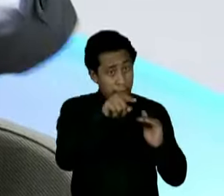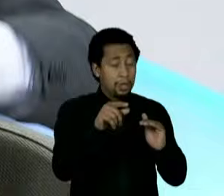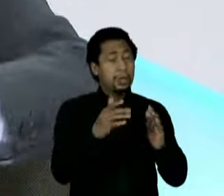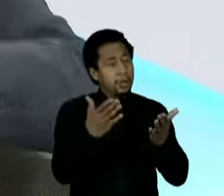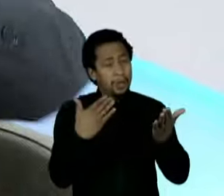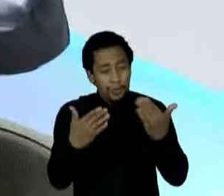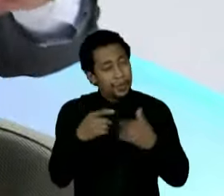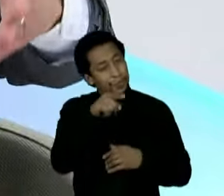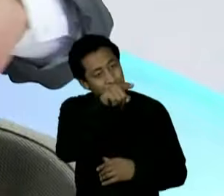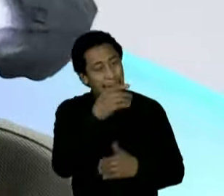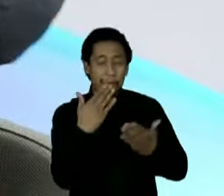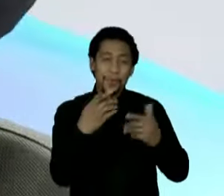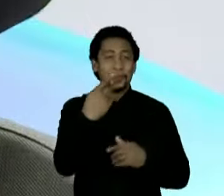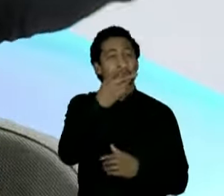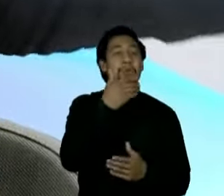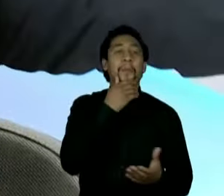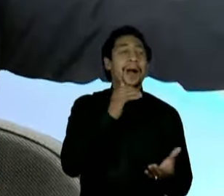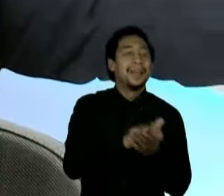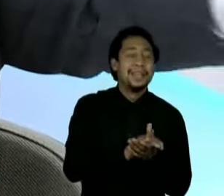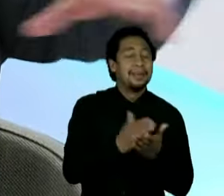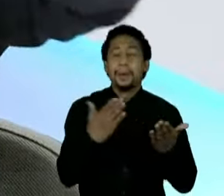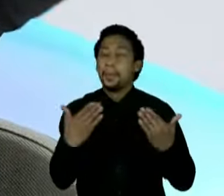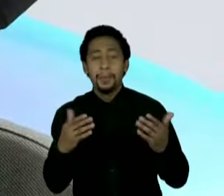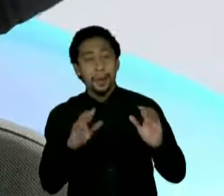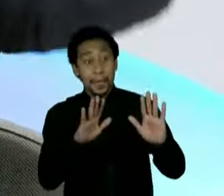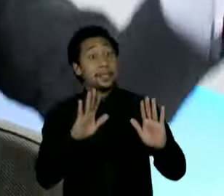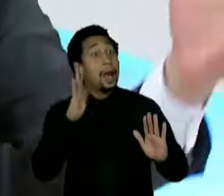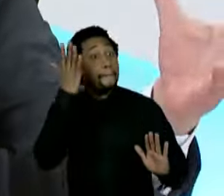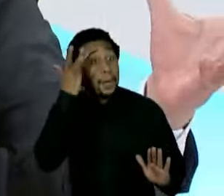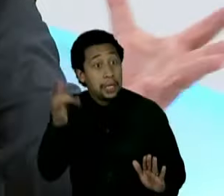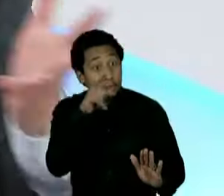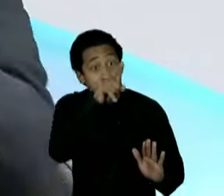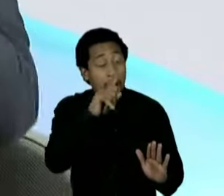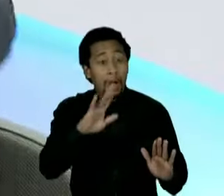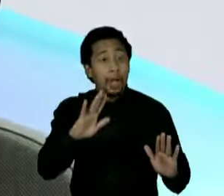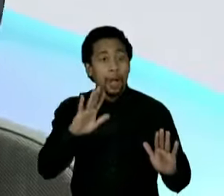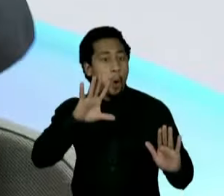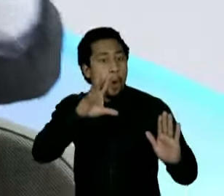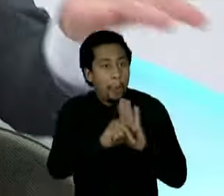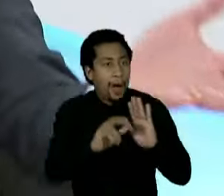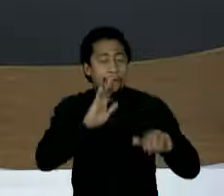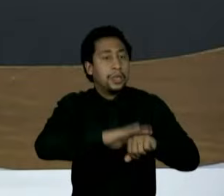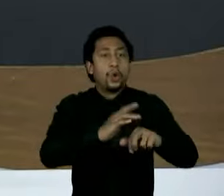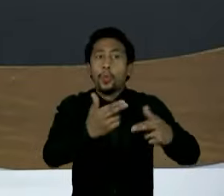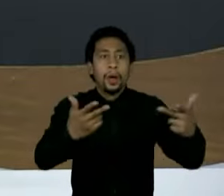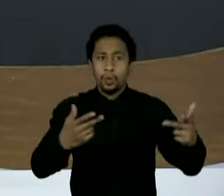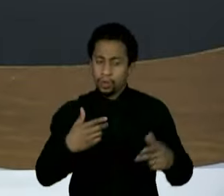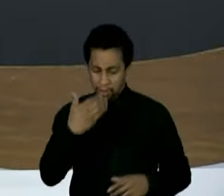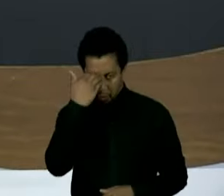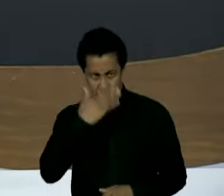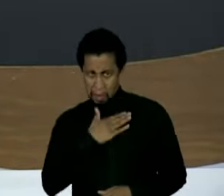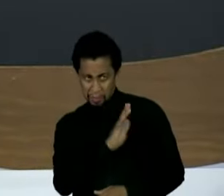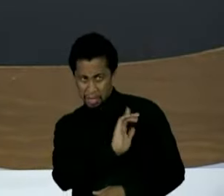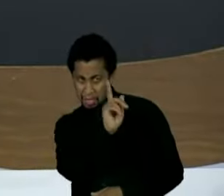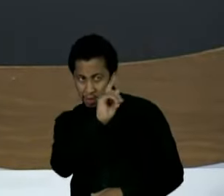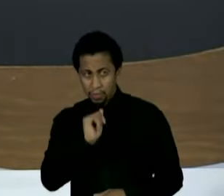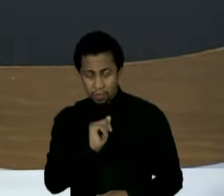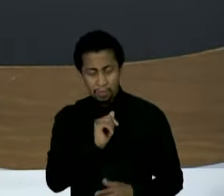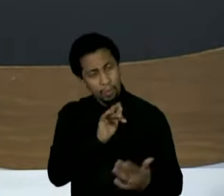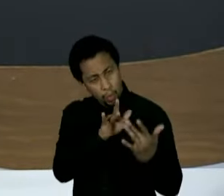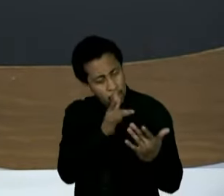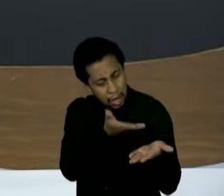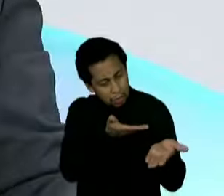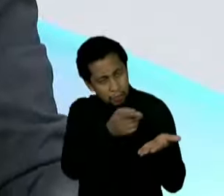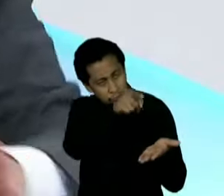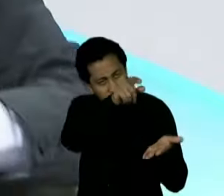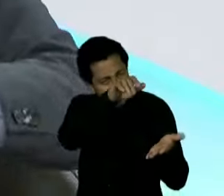seus amigos. Agora, se amanhã você aprontar uma danada enorme de um problema, a culpa não é minha, a culpa é sua, não é minha. Eu tive a convivência com você